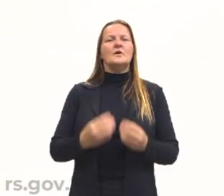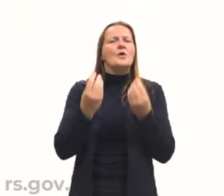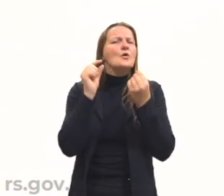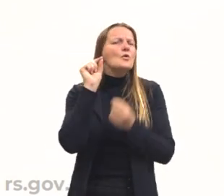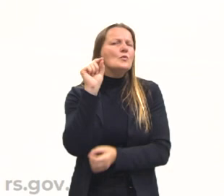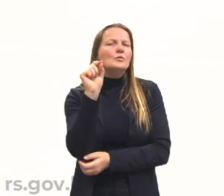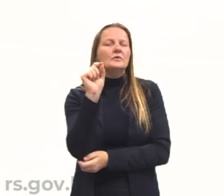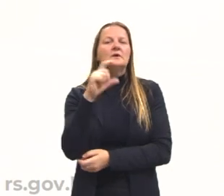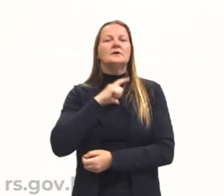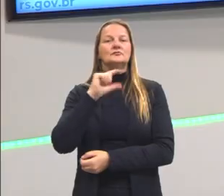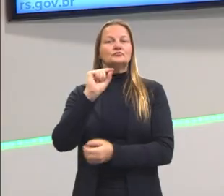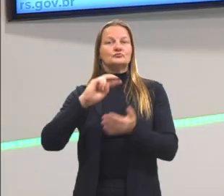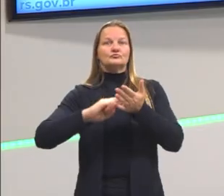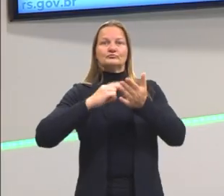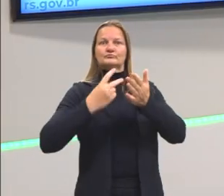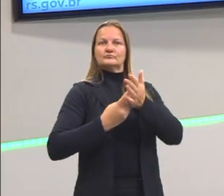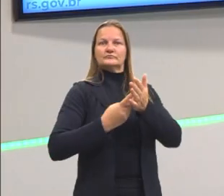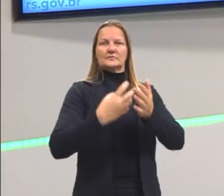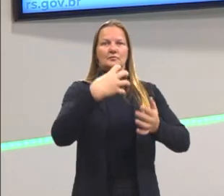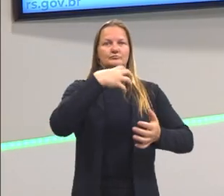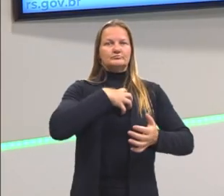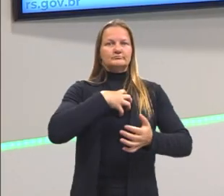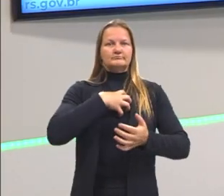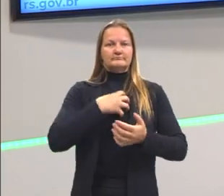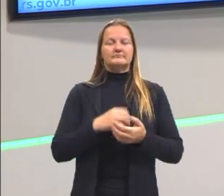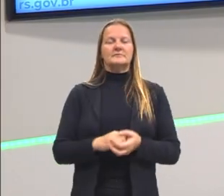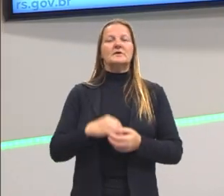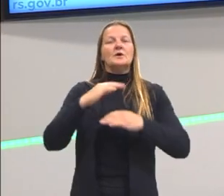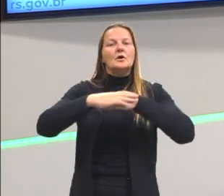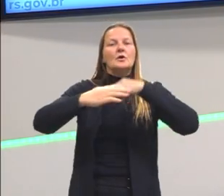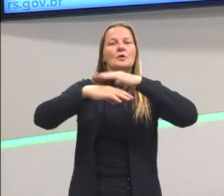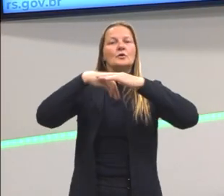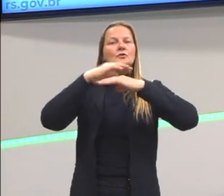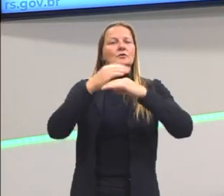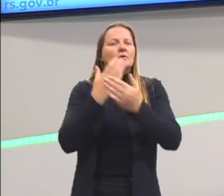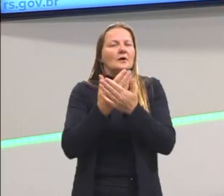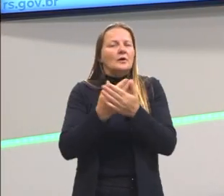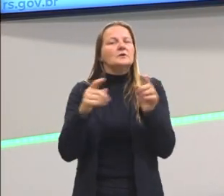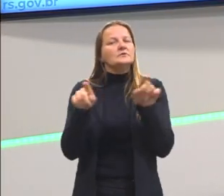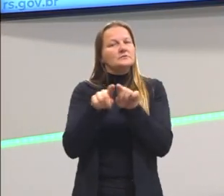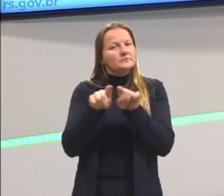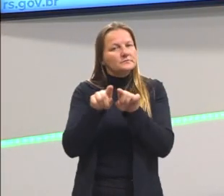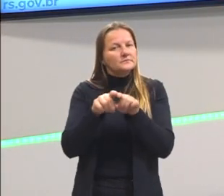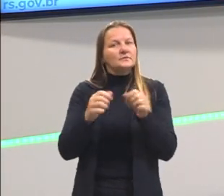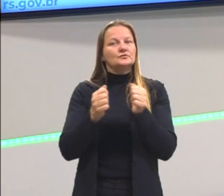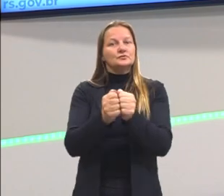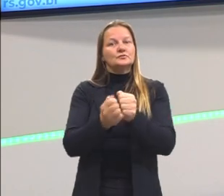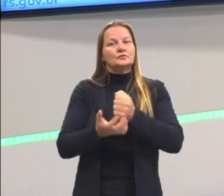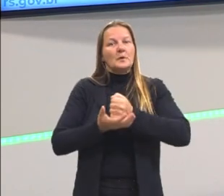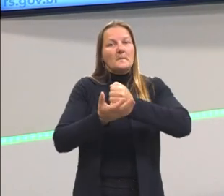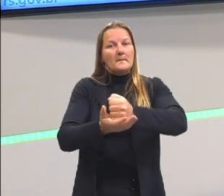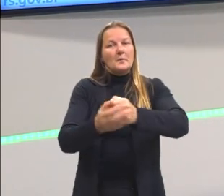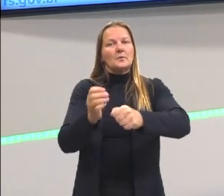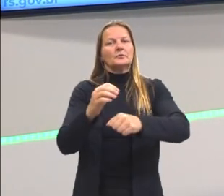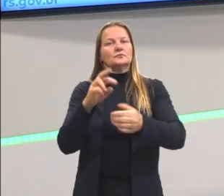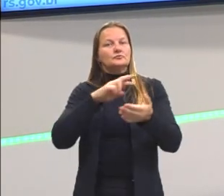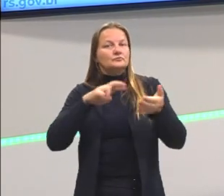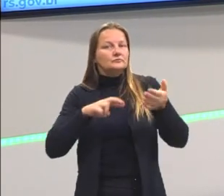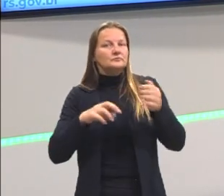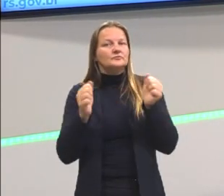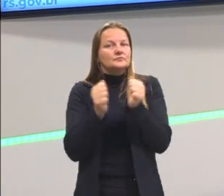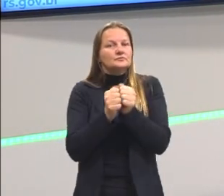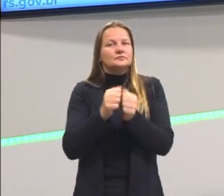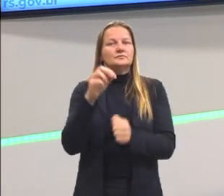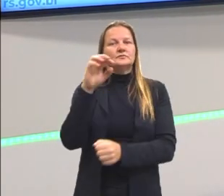que isso significa? Eu lembro também que a construção dessa aula, dessa temática, tem a revisão do professor,